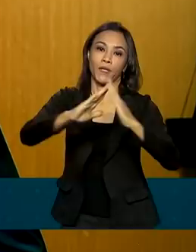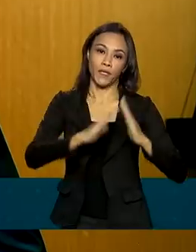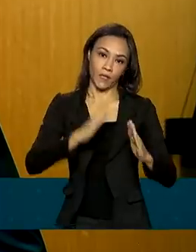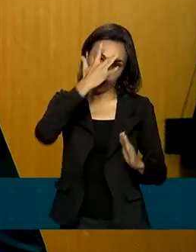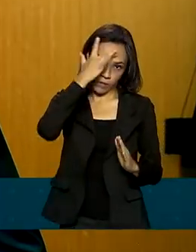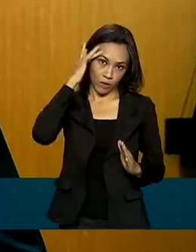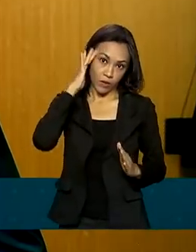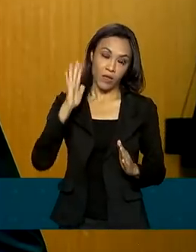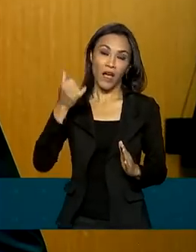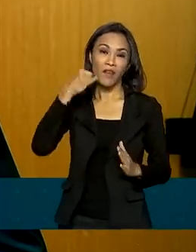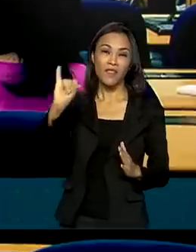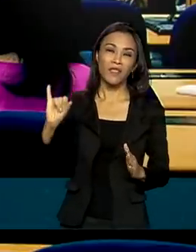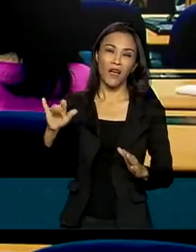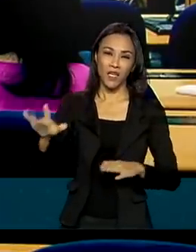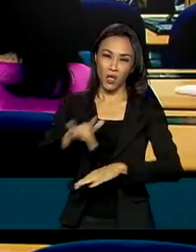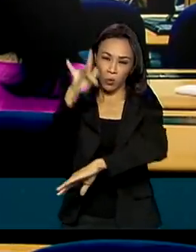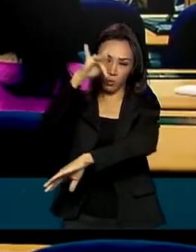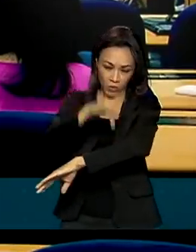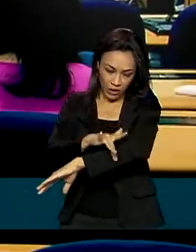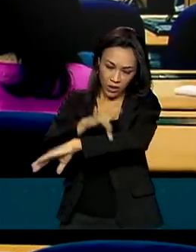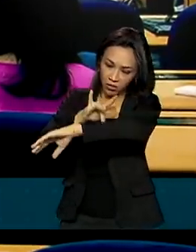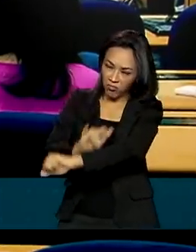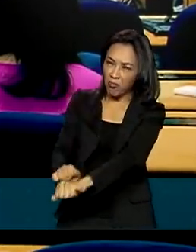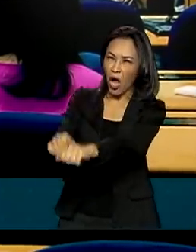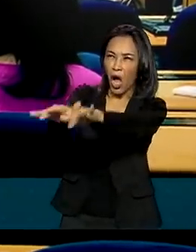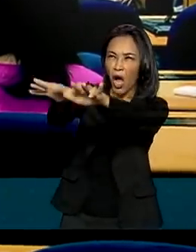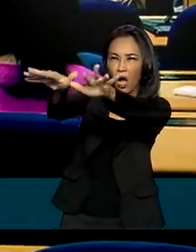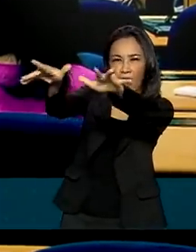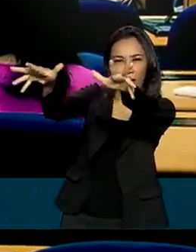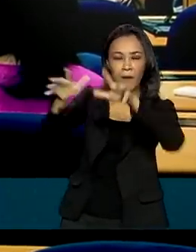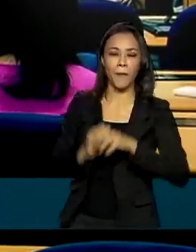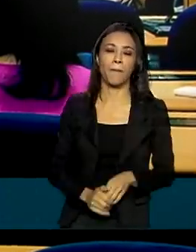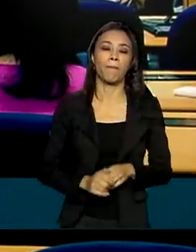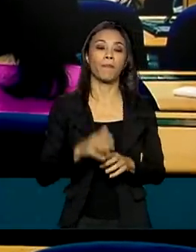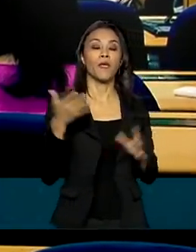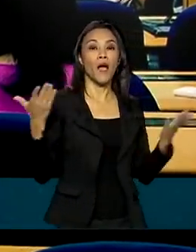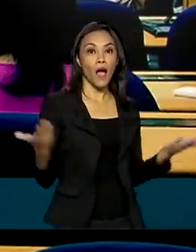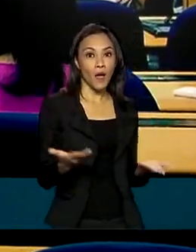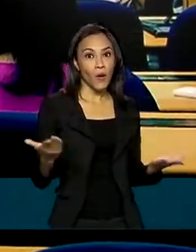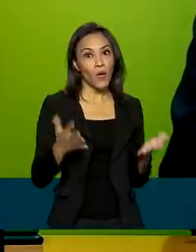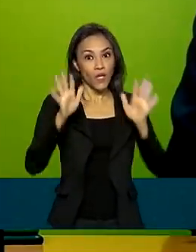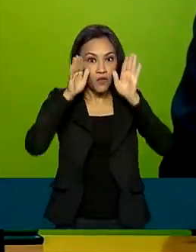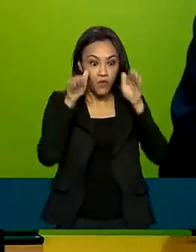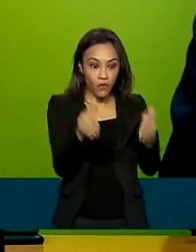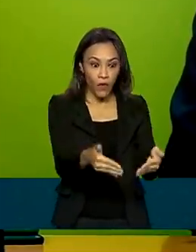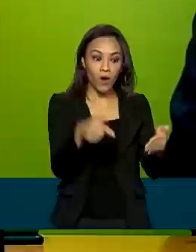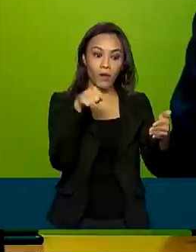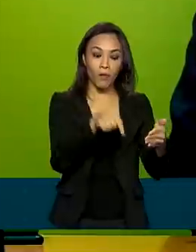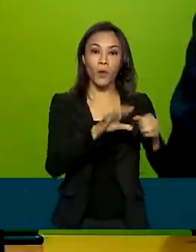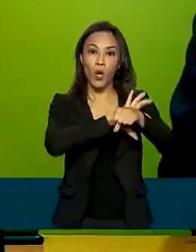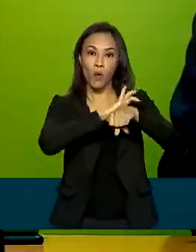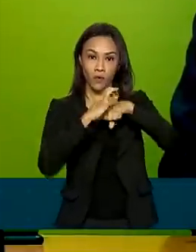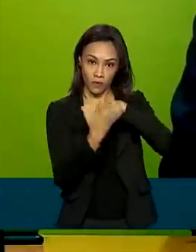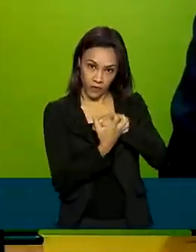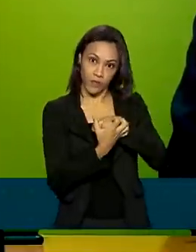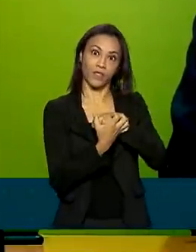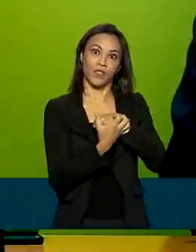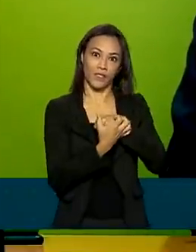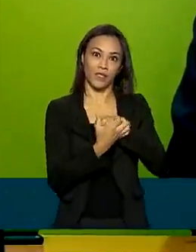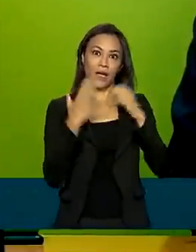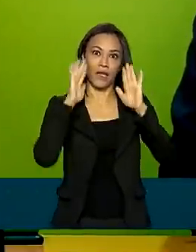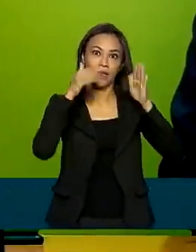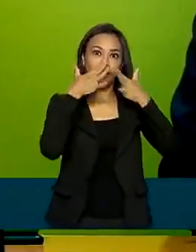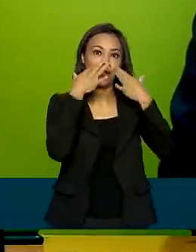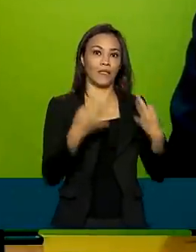mosquito prolifere. No momento em que as atenções se voltam para a Covid, o Ministério da Saúde alerta